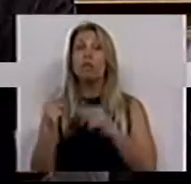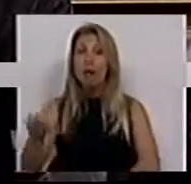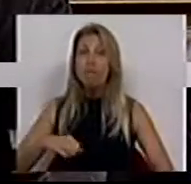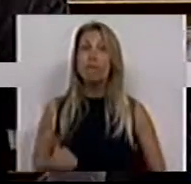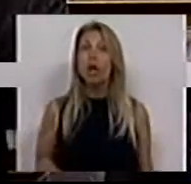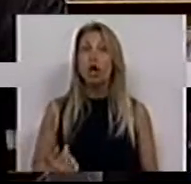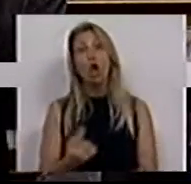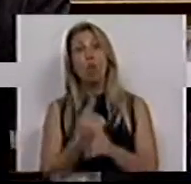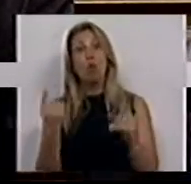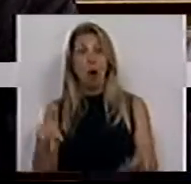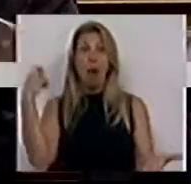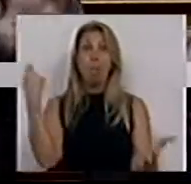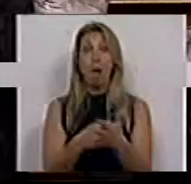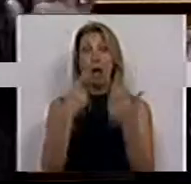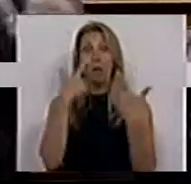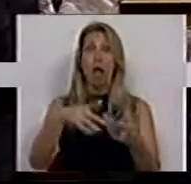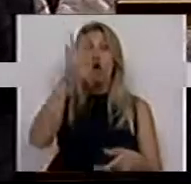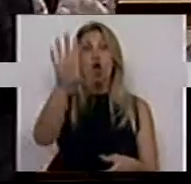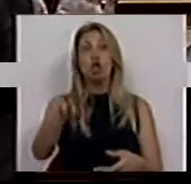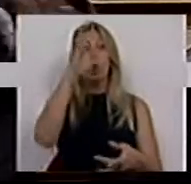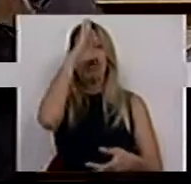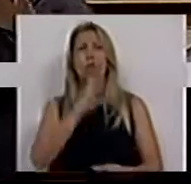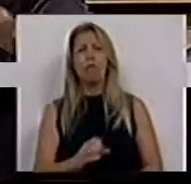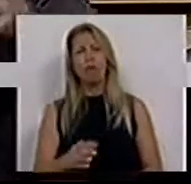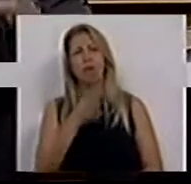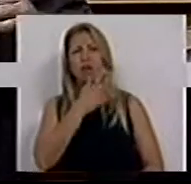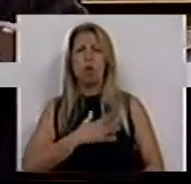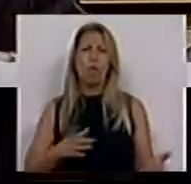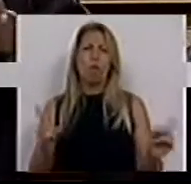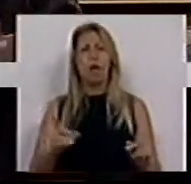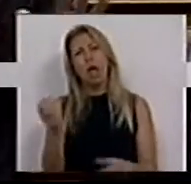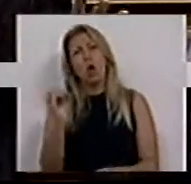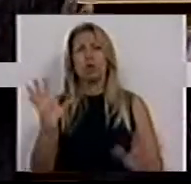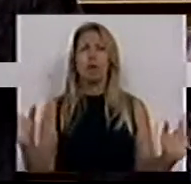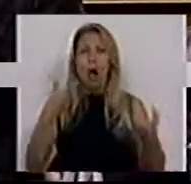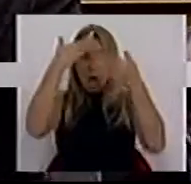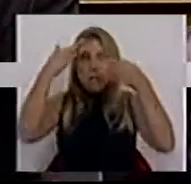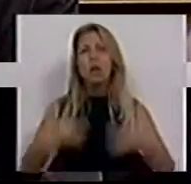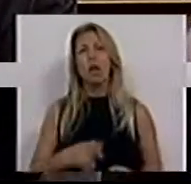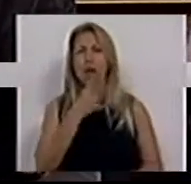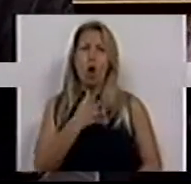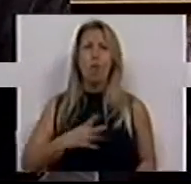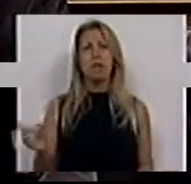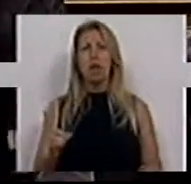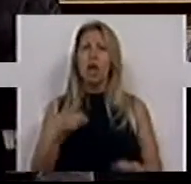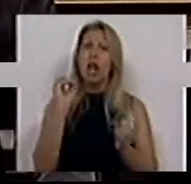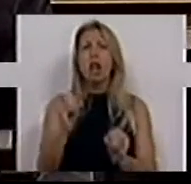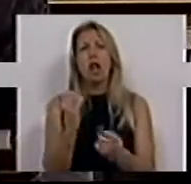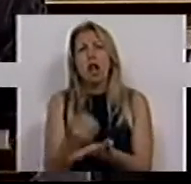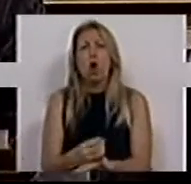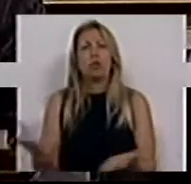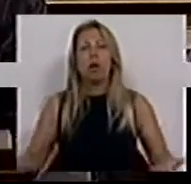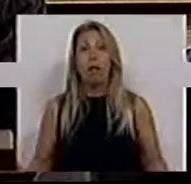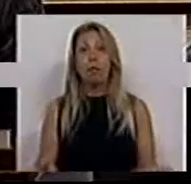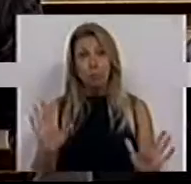pagar as escolhas deste governo. Não nos diga que é neutral. Pelo menos tenha a seriedade de não nos dizer que é neutral e de reconhecer que